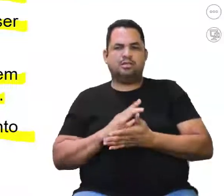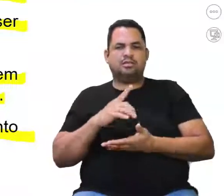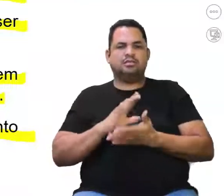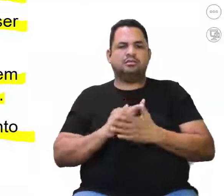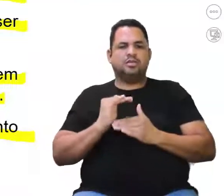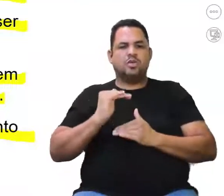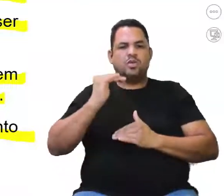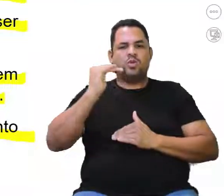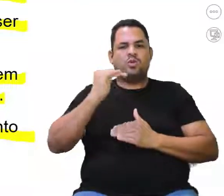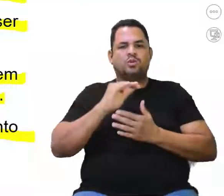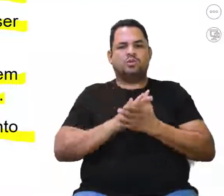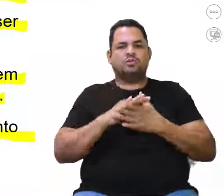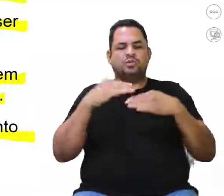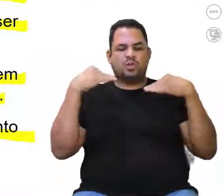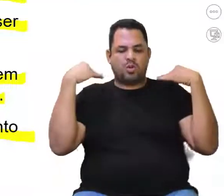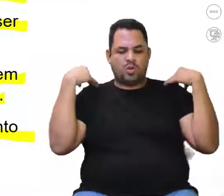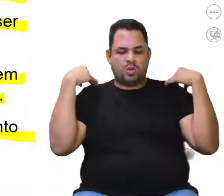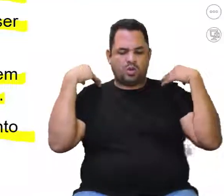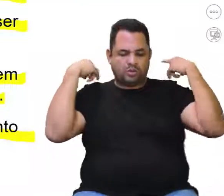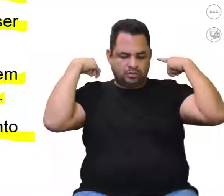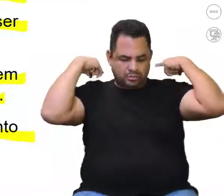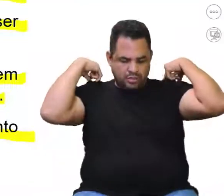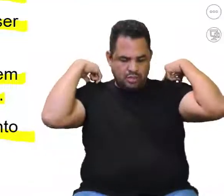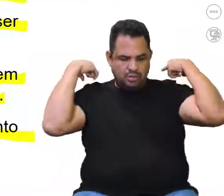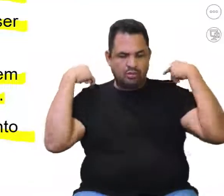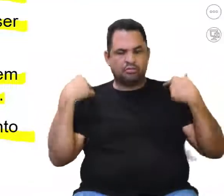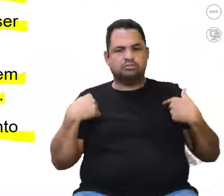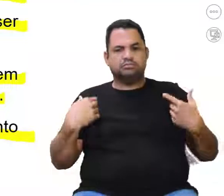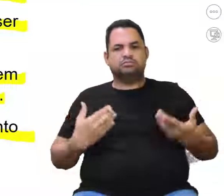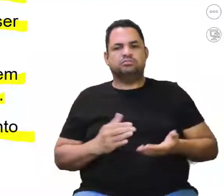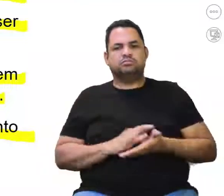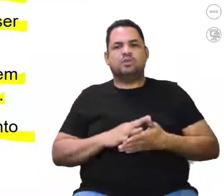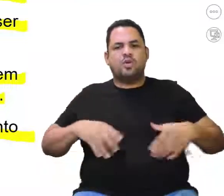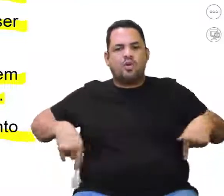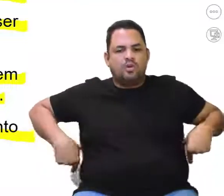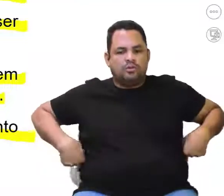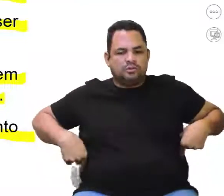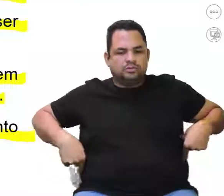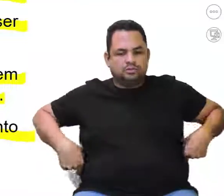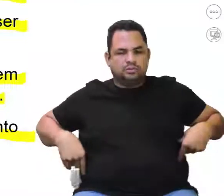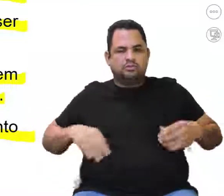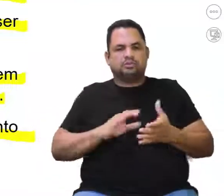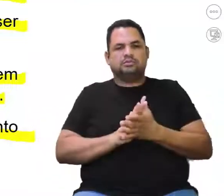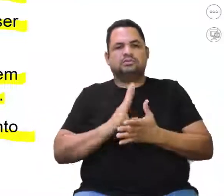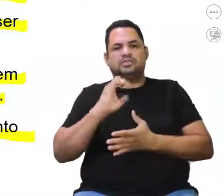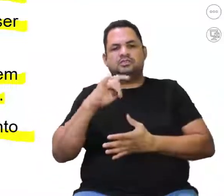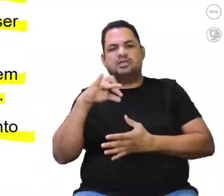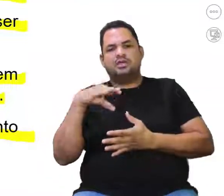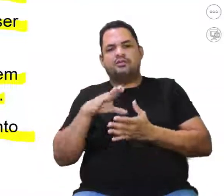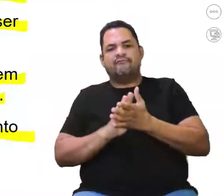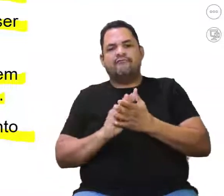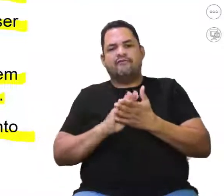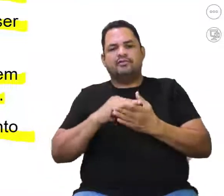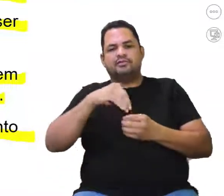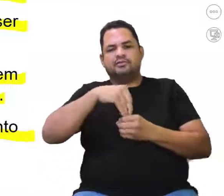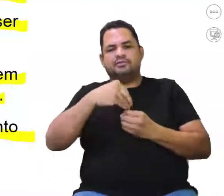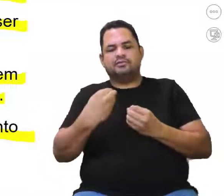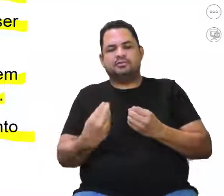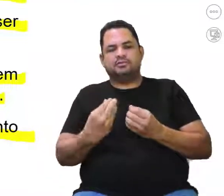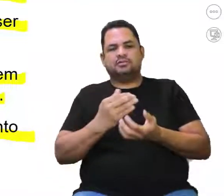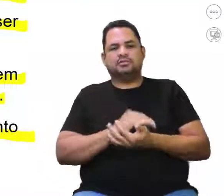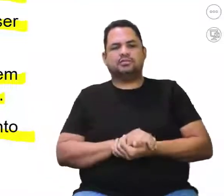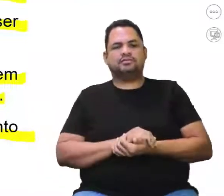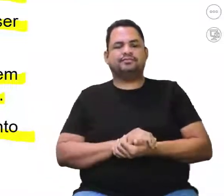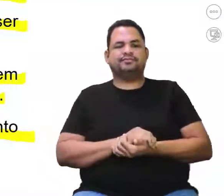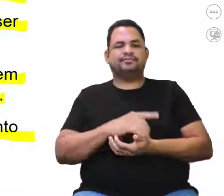ser um aumento anormal ali no inferior das costas, que é a região lombar. Na cifose, é uma curvatura para fora, letra